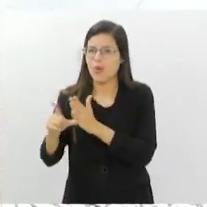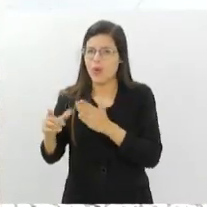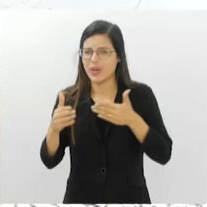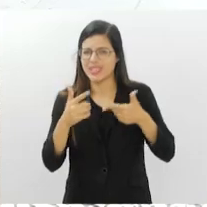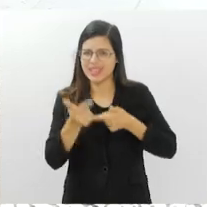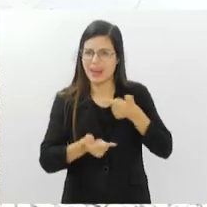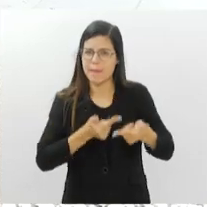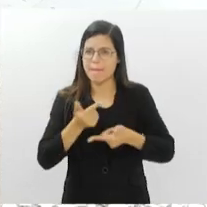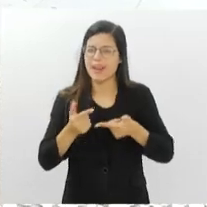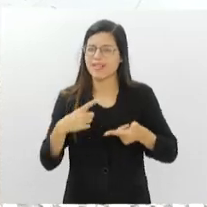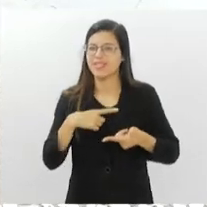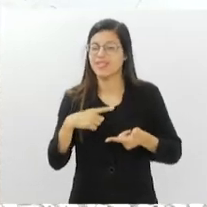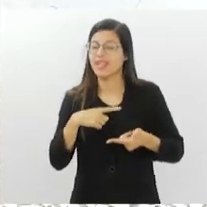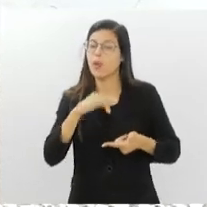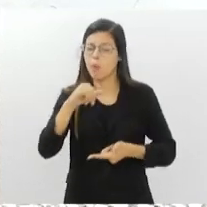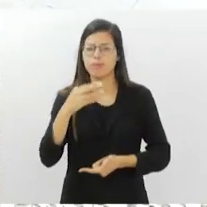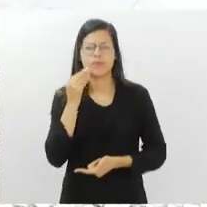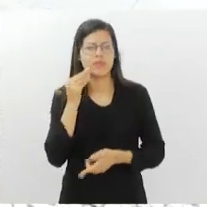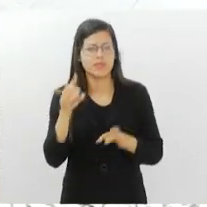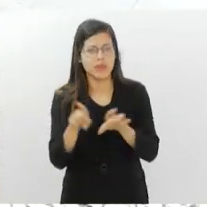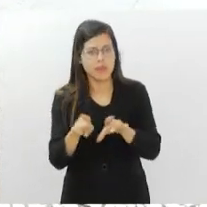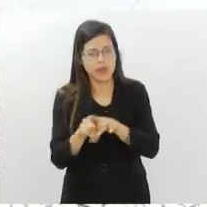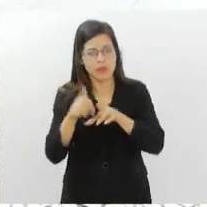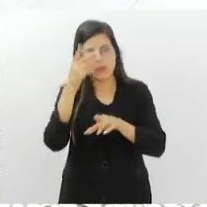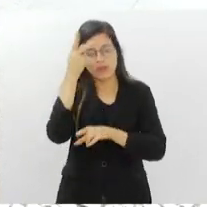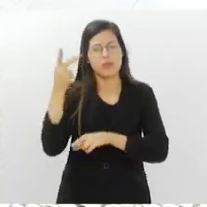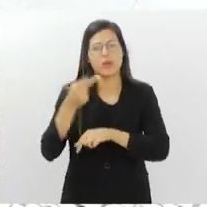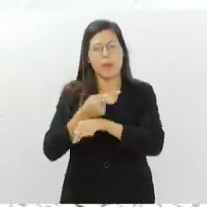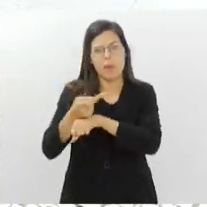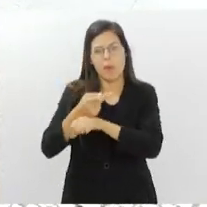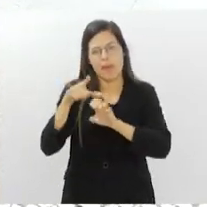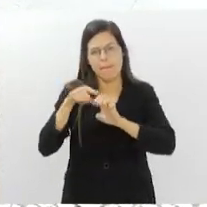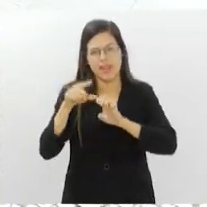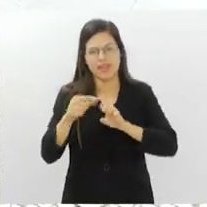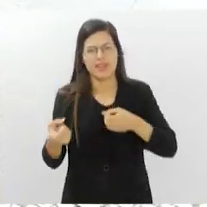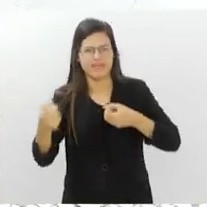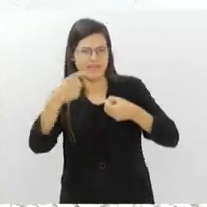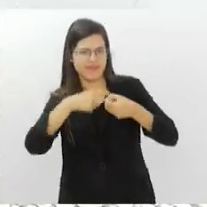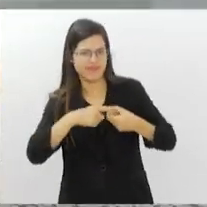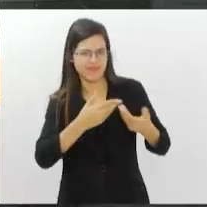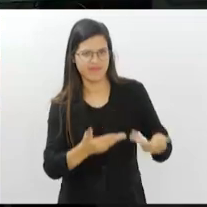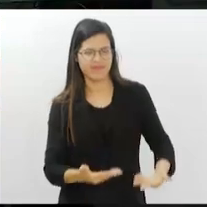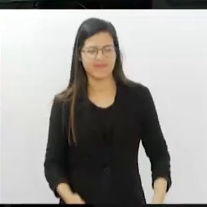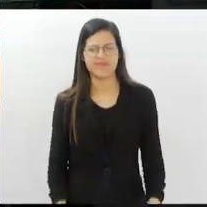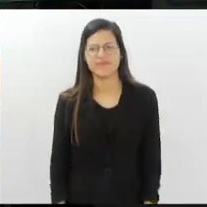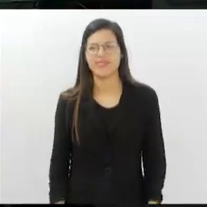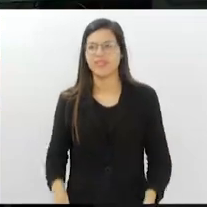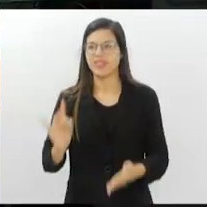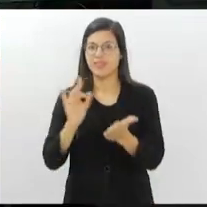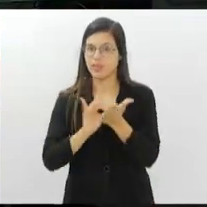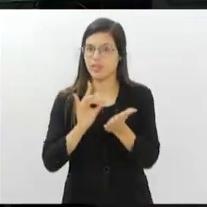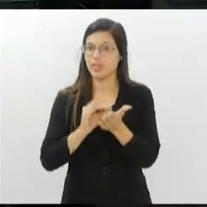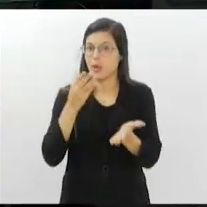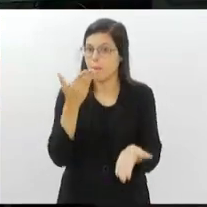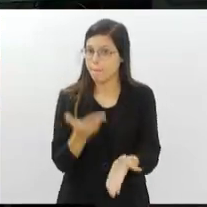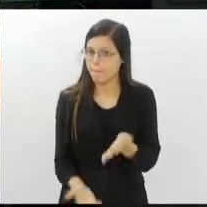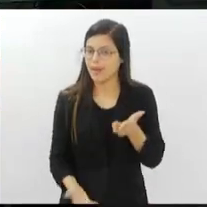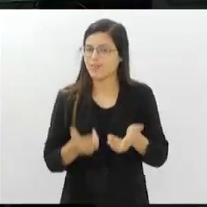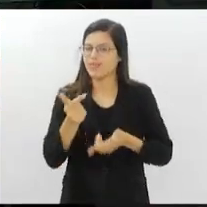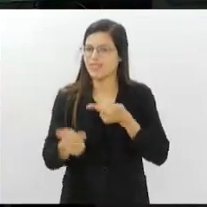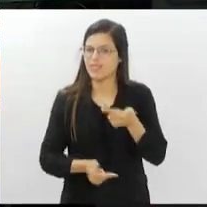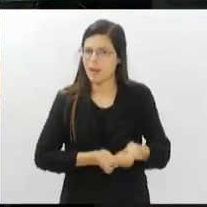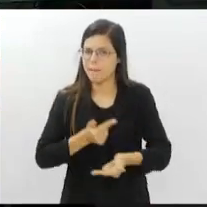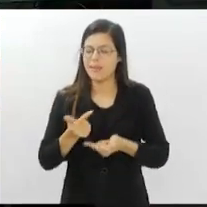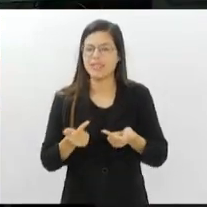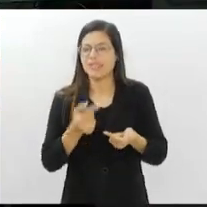oportunidade também para outras pessoas que buscam também essa questão do empreendimento. Volto com você no estúdio. É verdade. Quando a gente perde um emprego a gente fica sem chão como